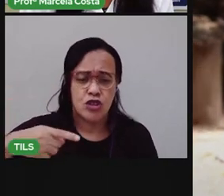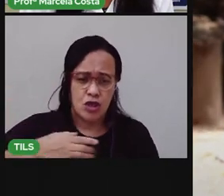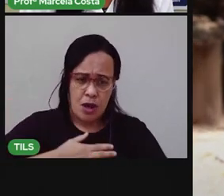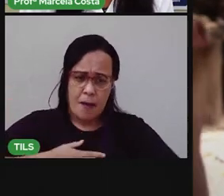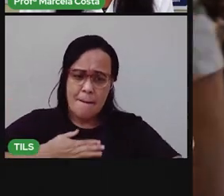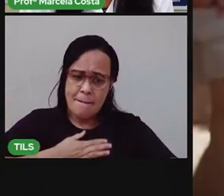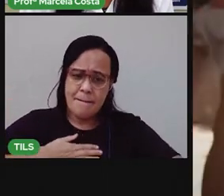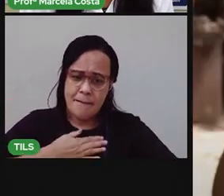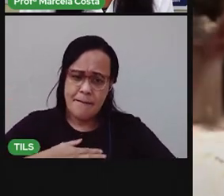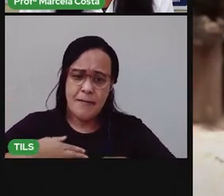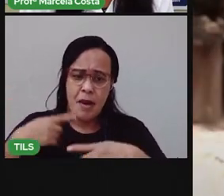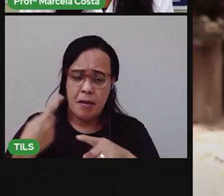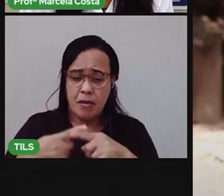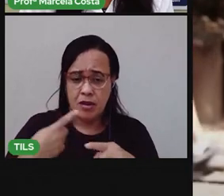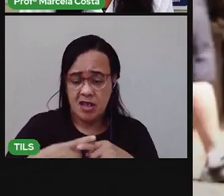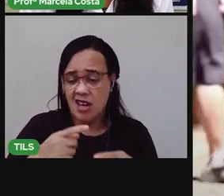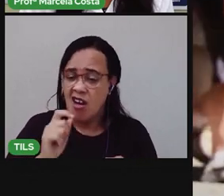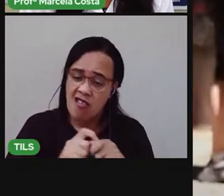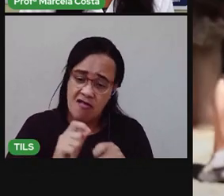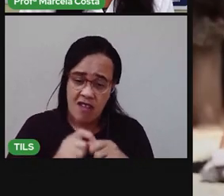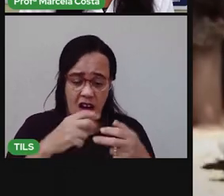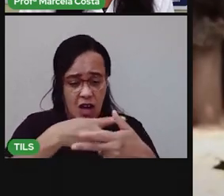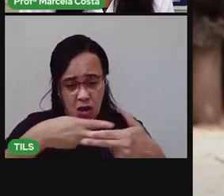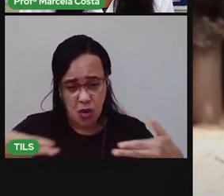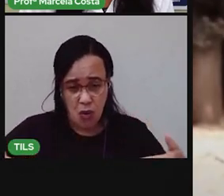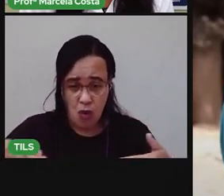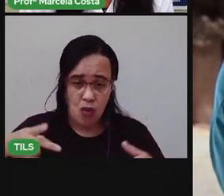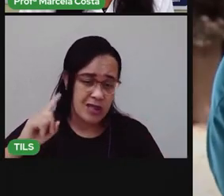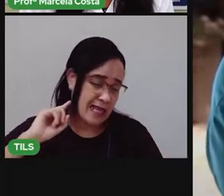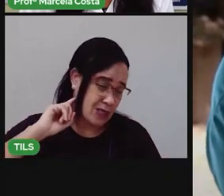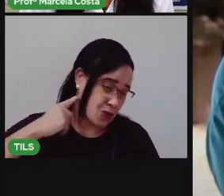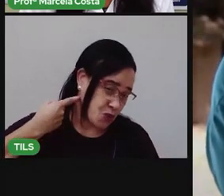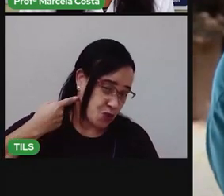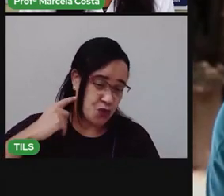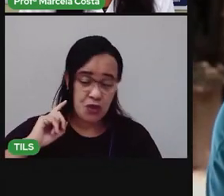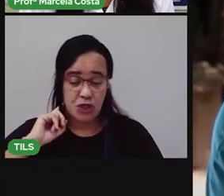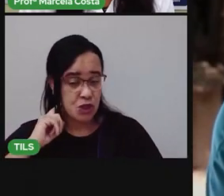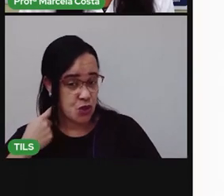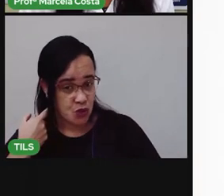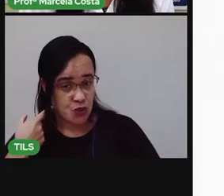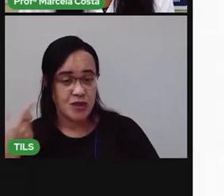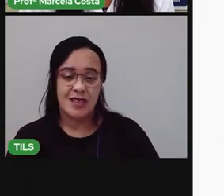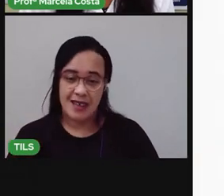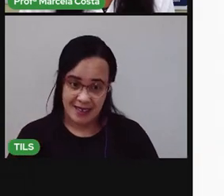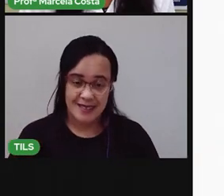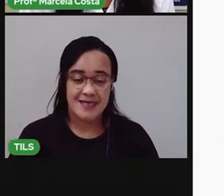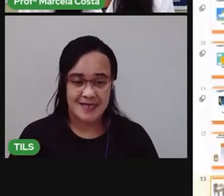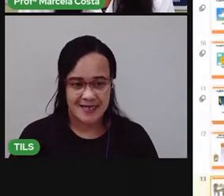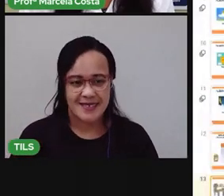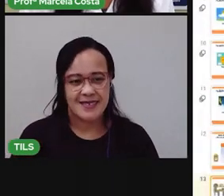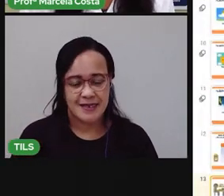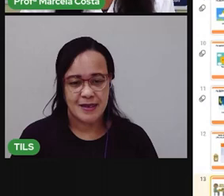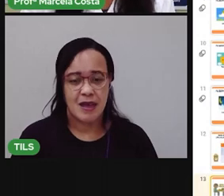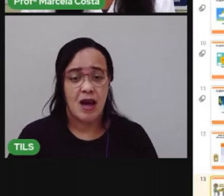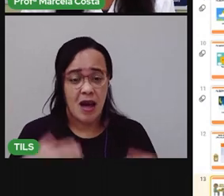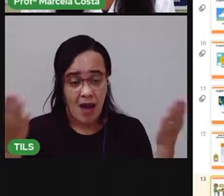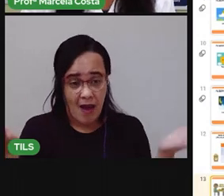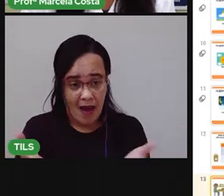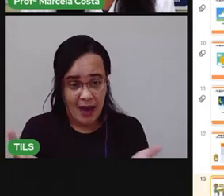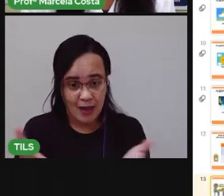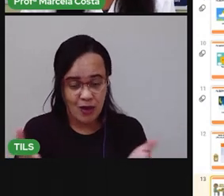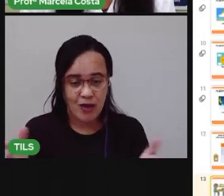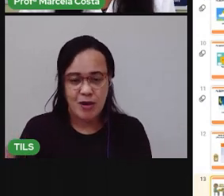de coisa que acaba se sujando. Você não gosta de brincar com castelinhos de areia? Pronto. Agora, pra